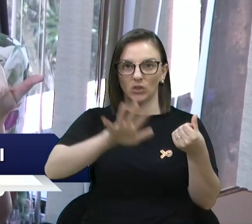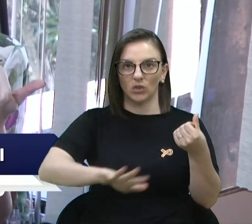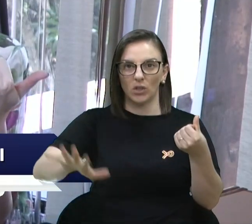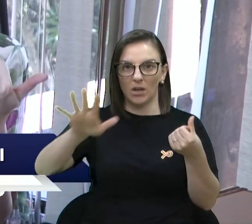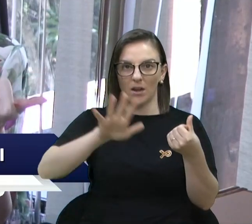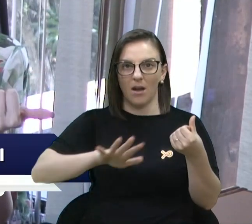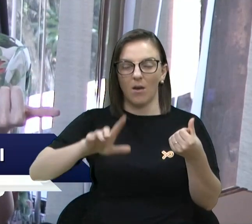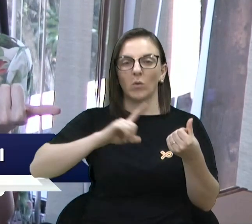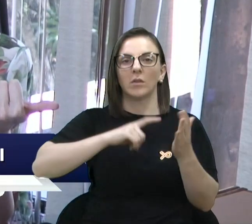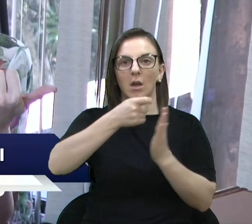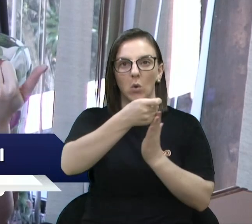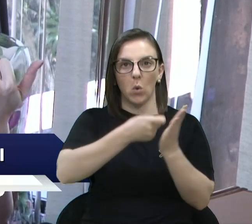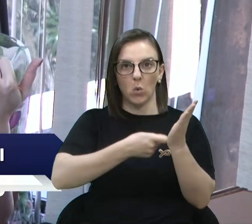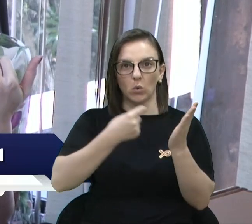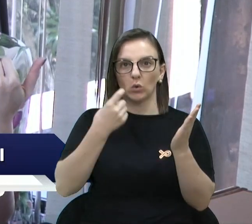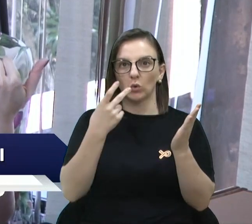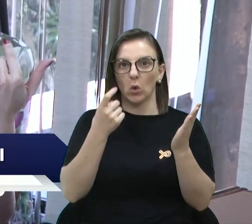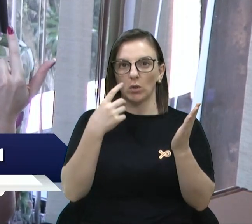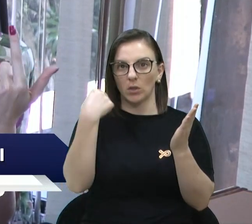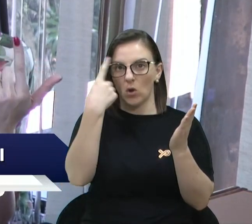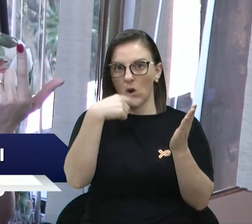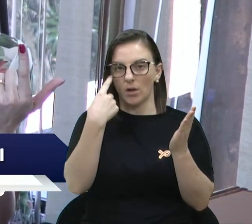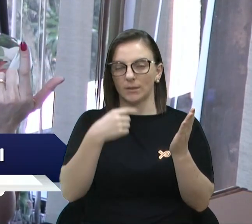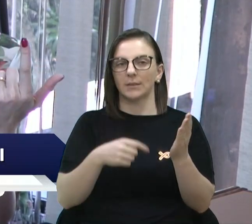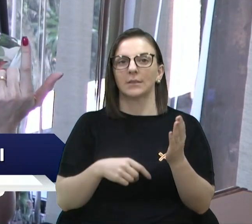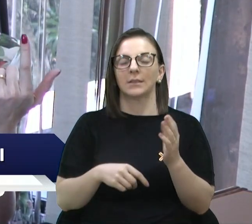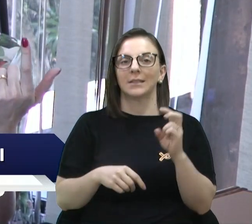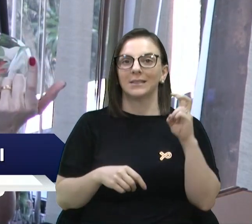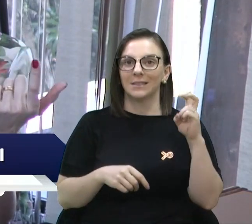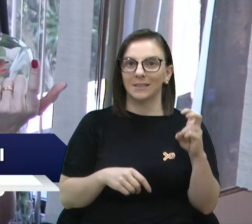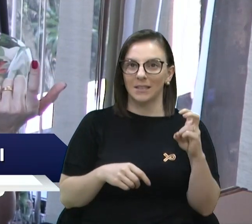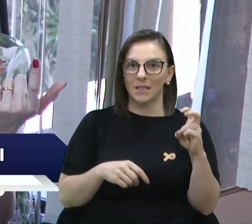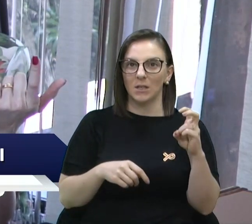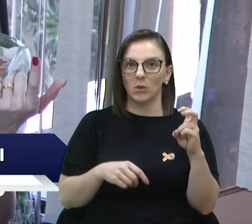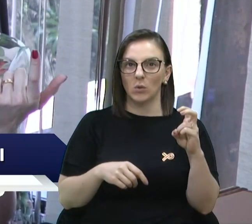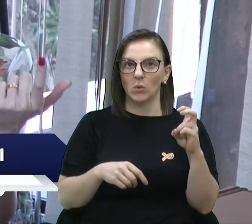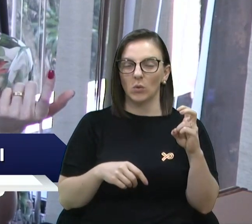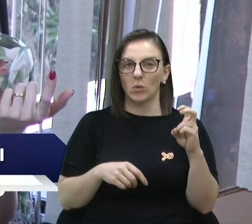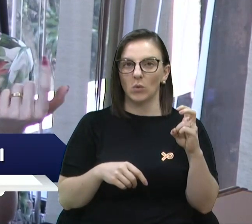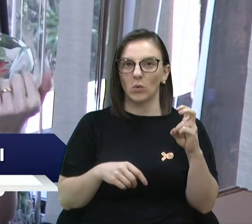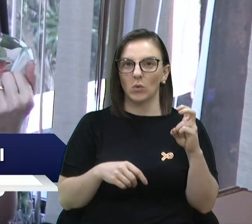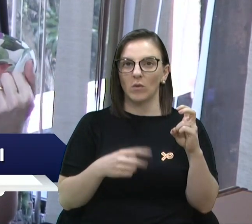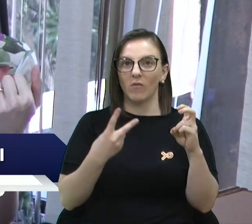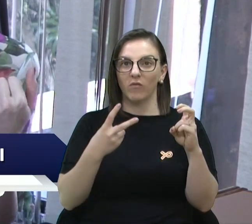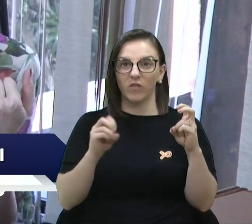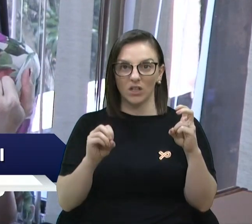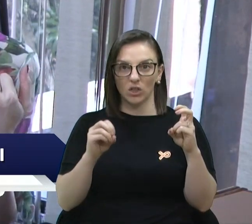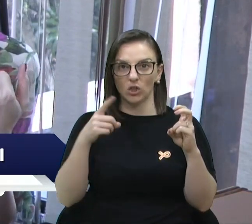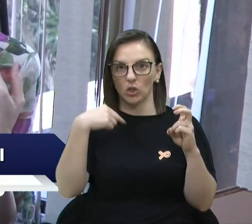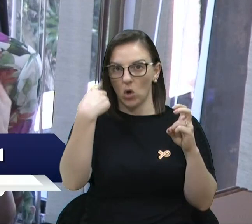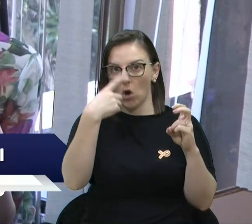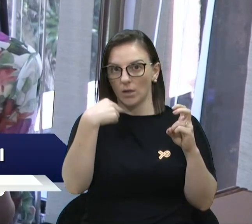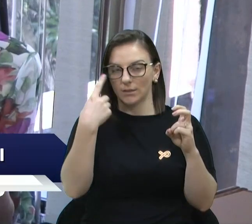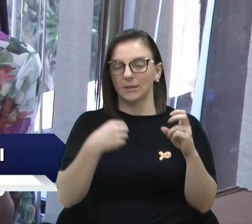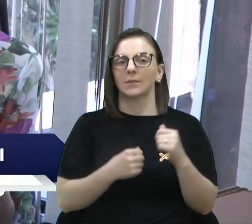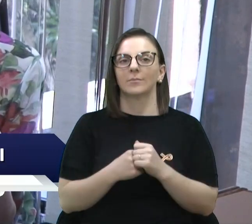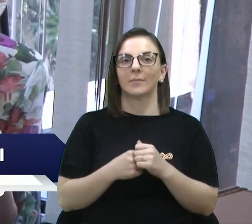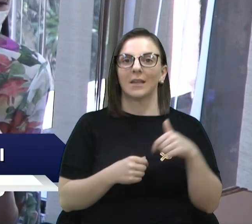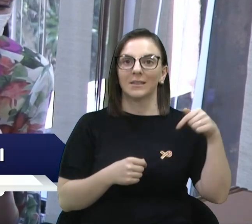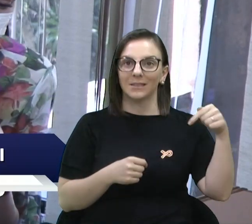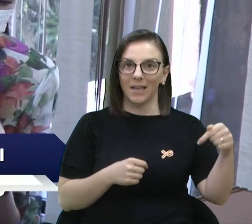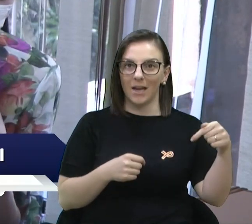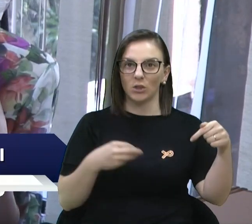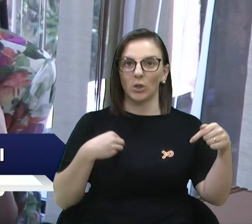que têm concursos de 12 horas, cinco clínicos de 20 horas, sete